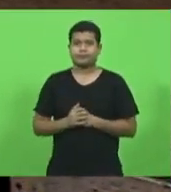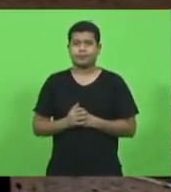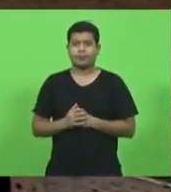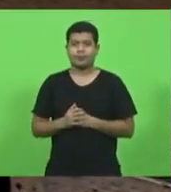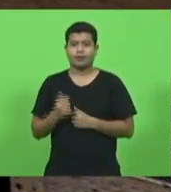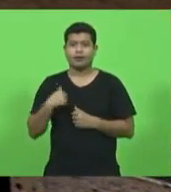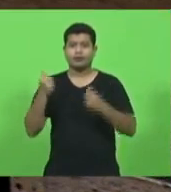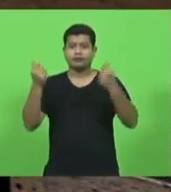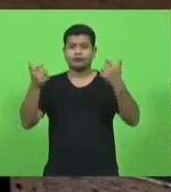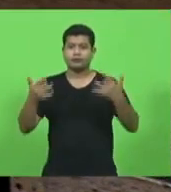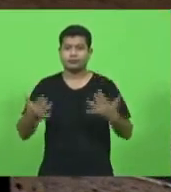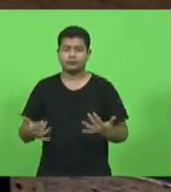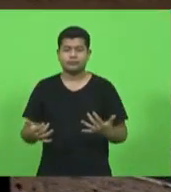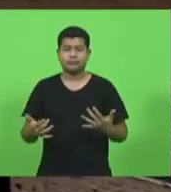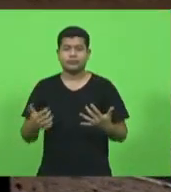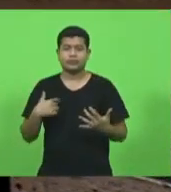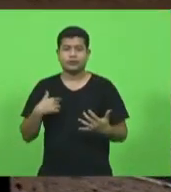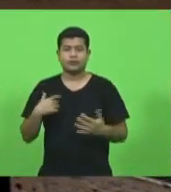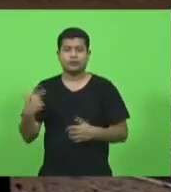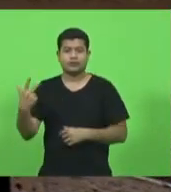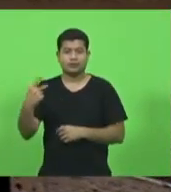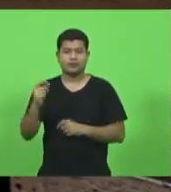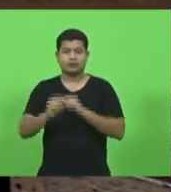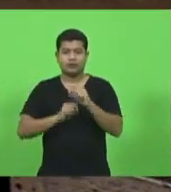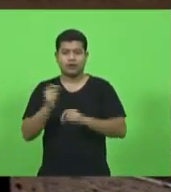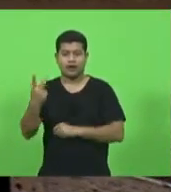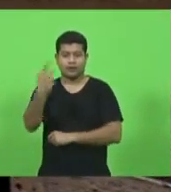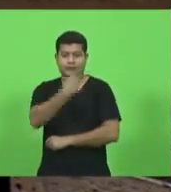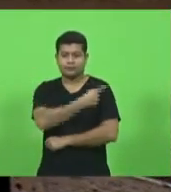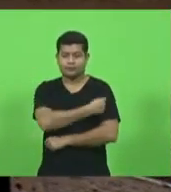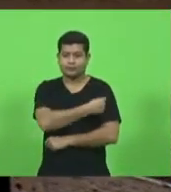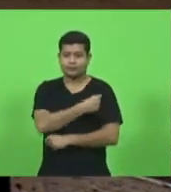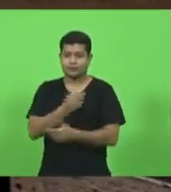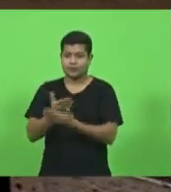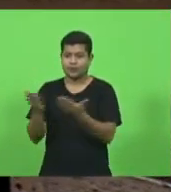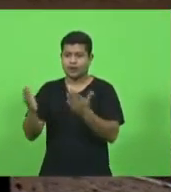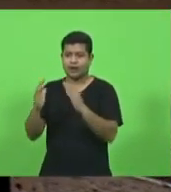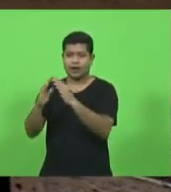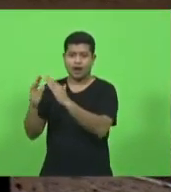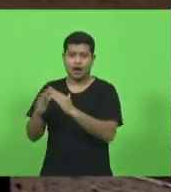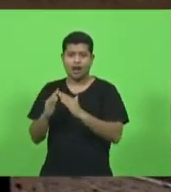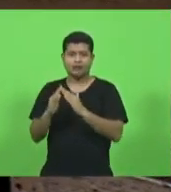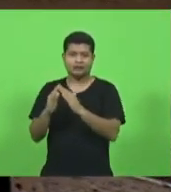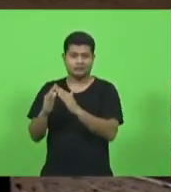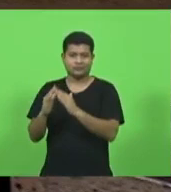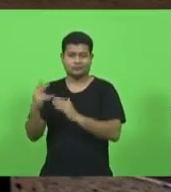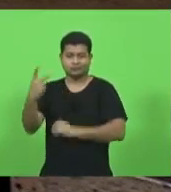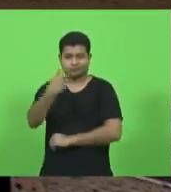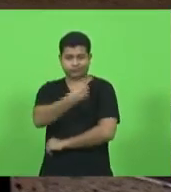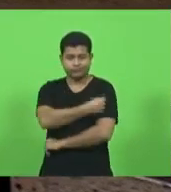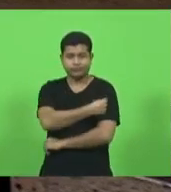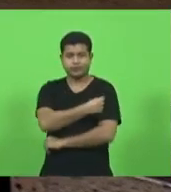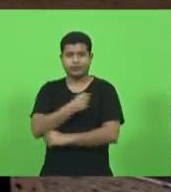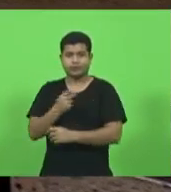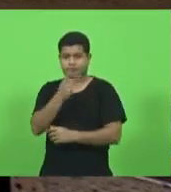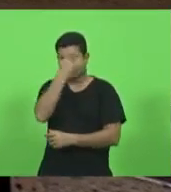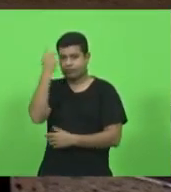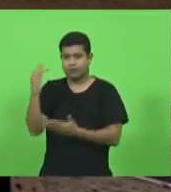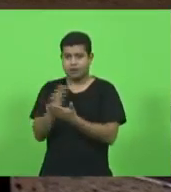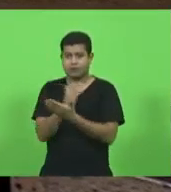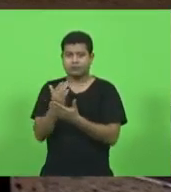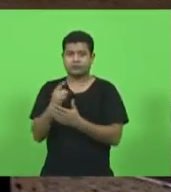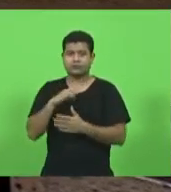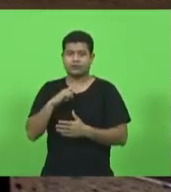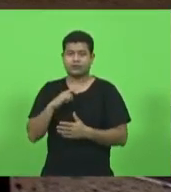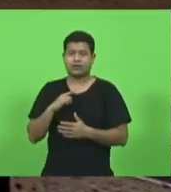a vacinação domiciliar às pessoas com deficiência motora, multideficiência e dificuldade